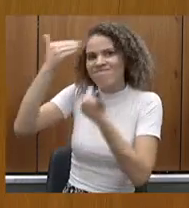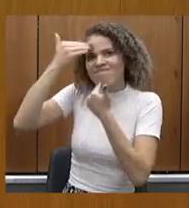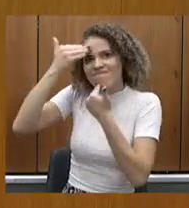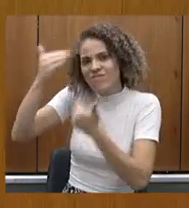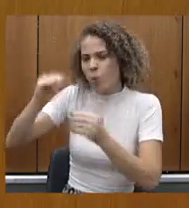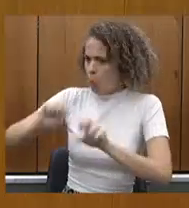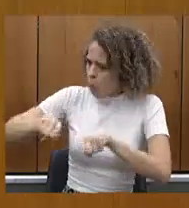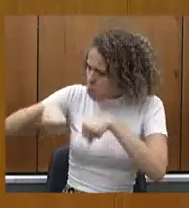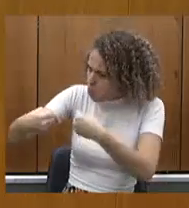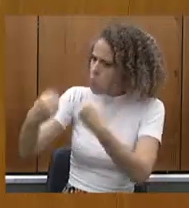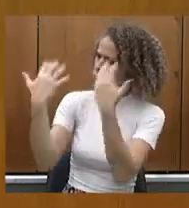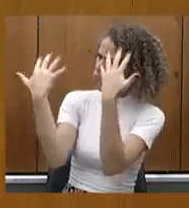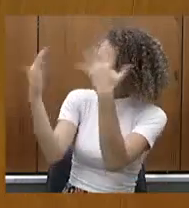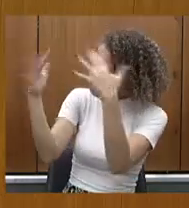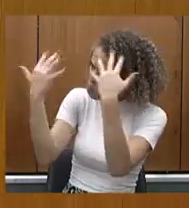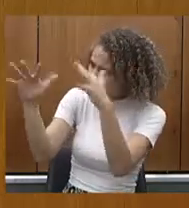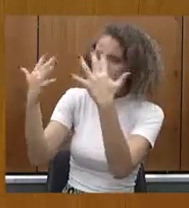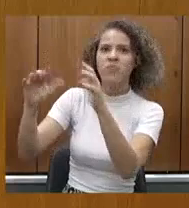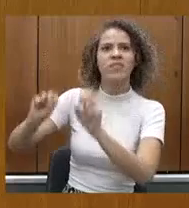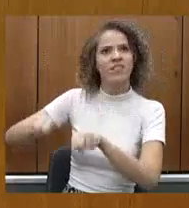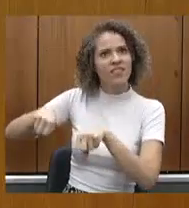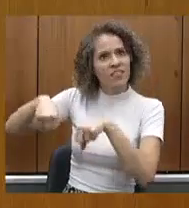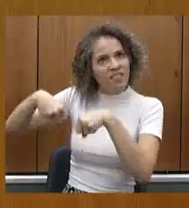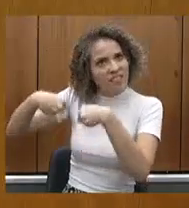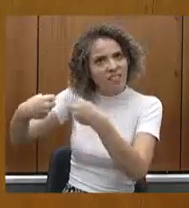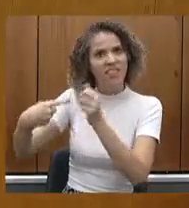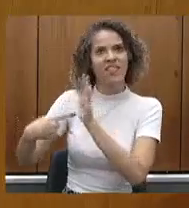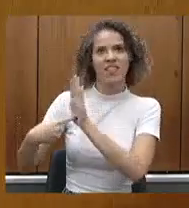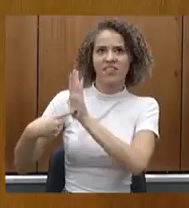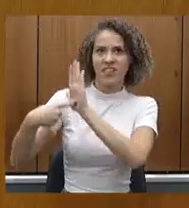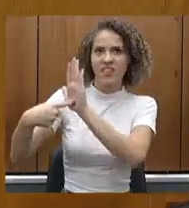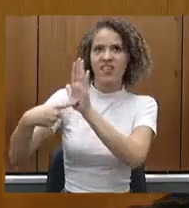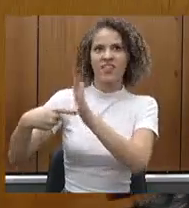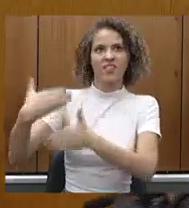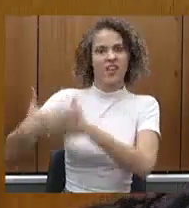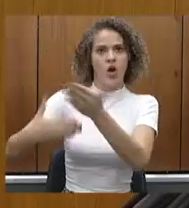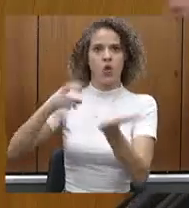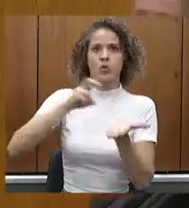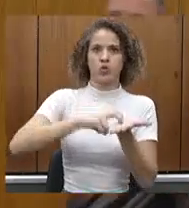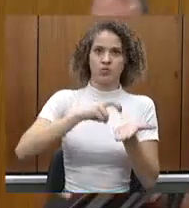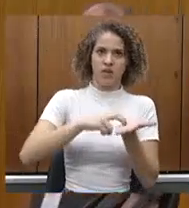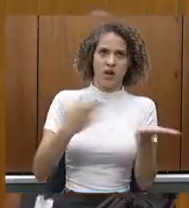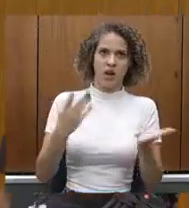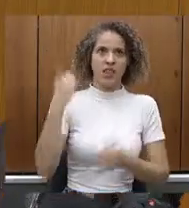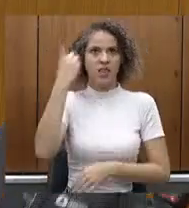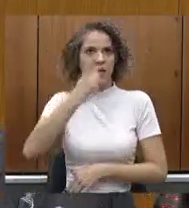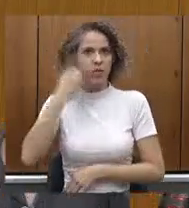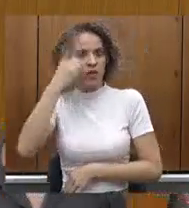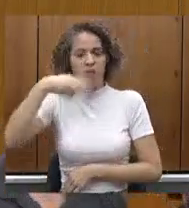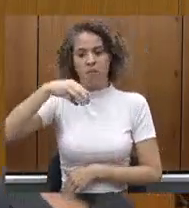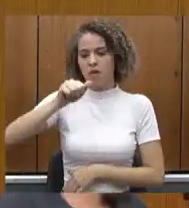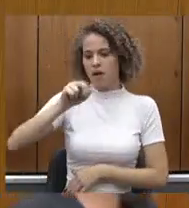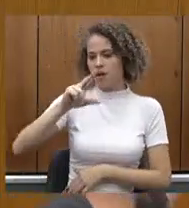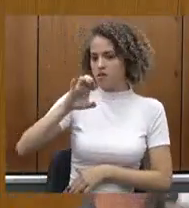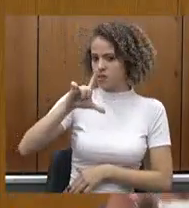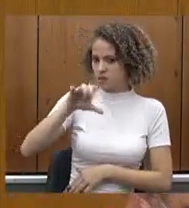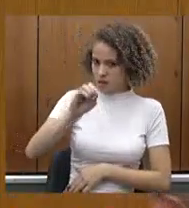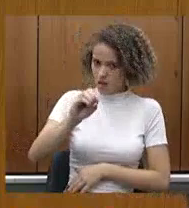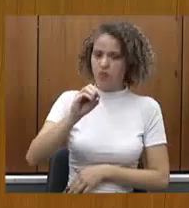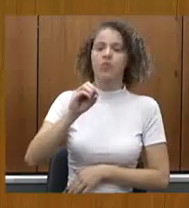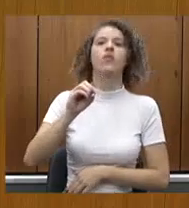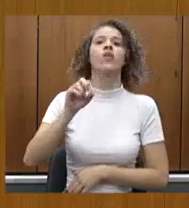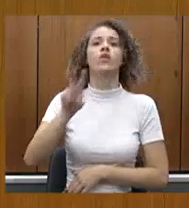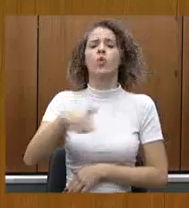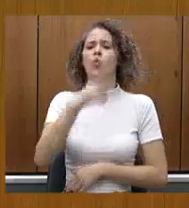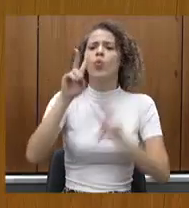esforço dessa entrega que é o Opera Mais. O Opera Mais, eu estava vendo hoje de manhã o deputado federal Marcelo de Castro falando